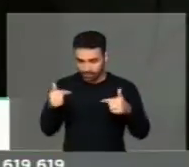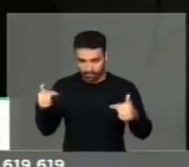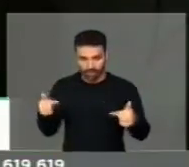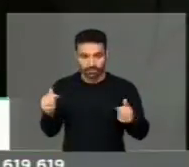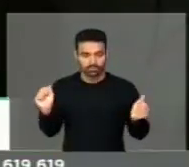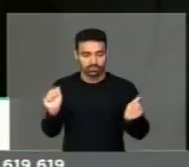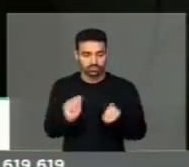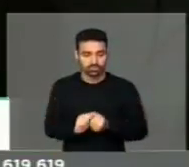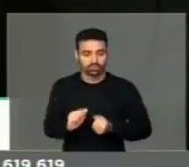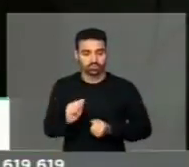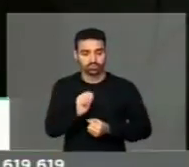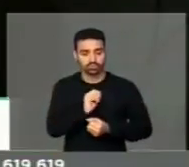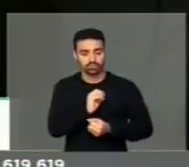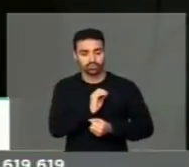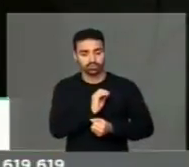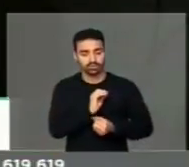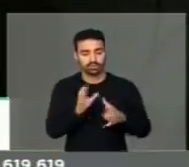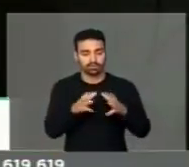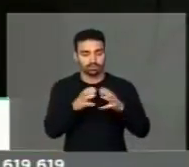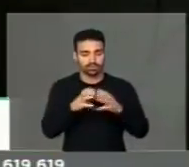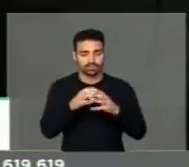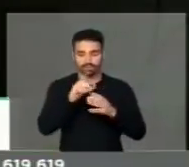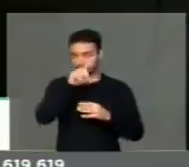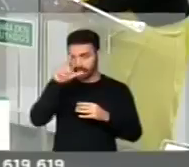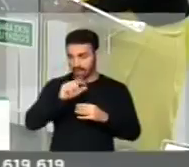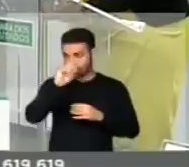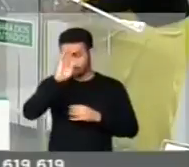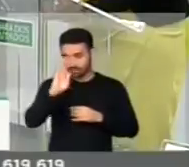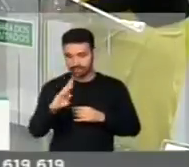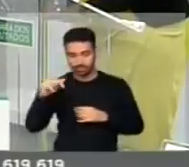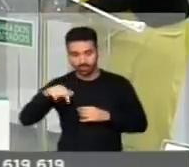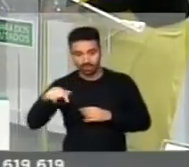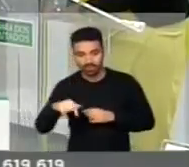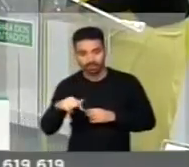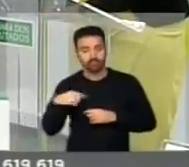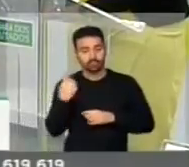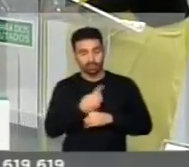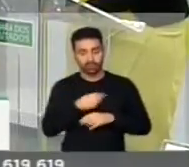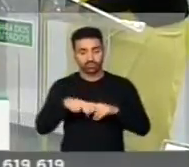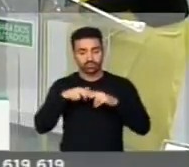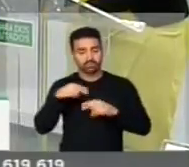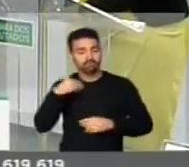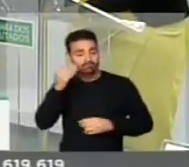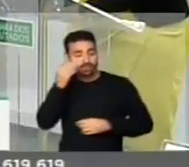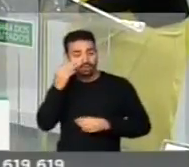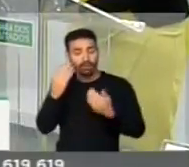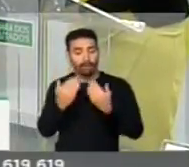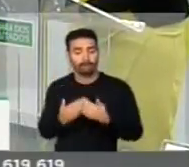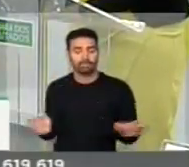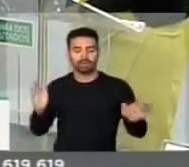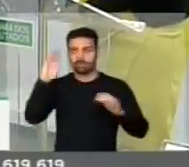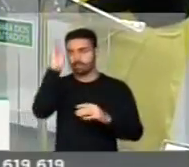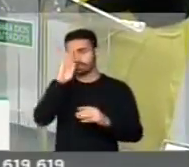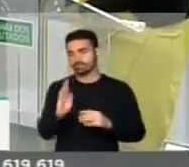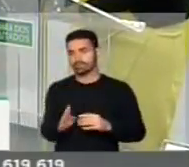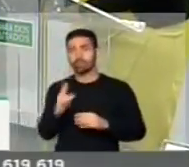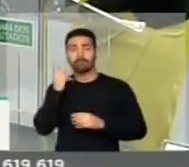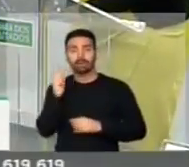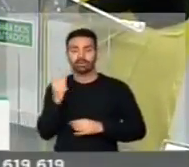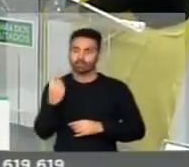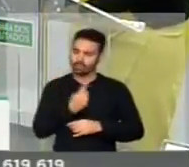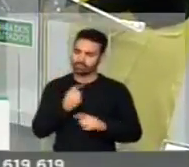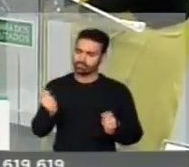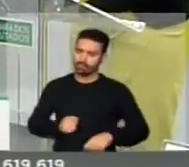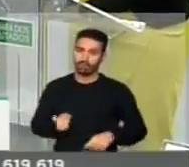Itália-Brasil, aqui desse parlamento, e que a gente tenta abrir as portas do Brasil para que a gente possa